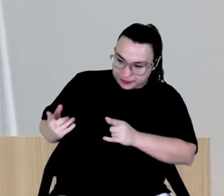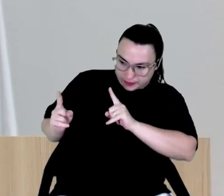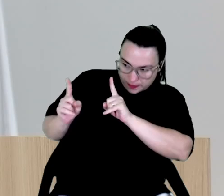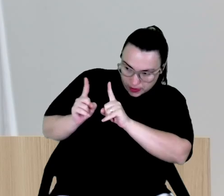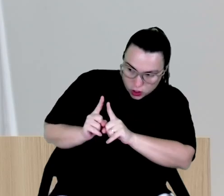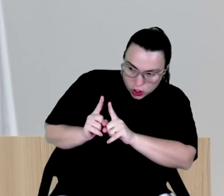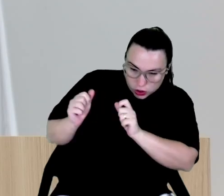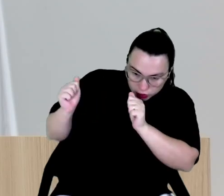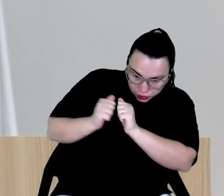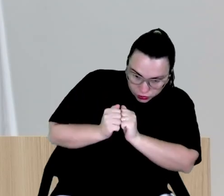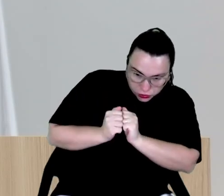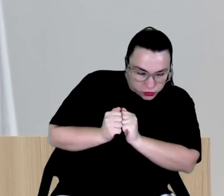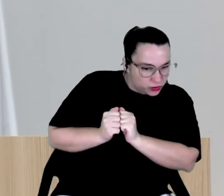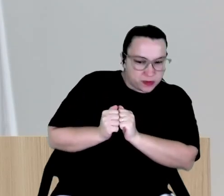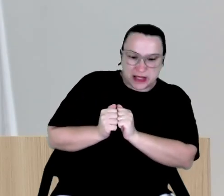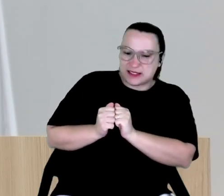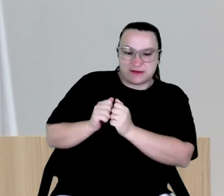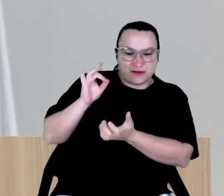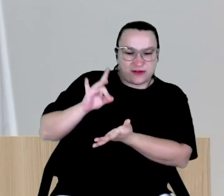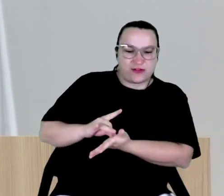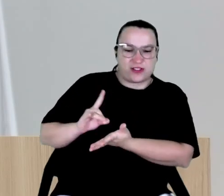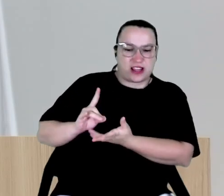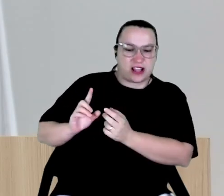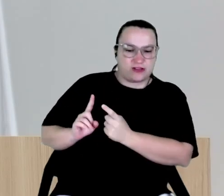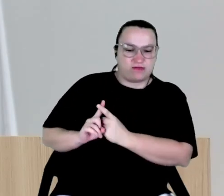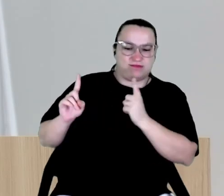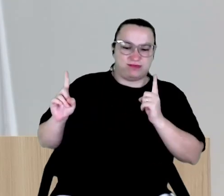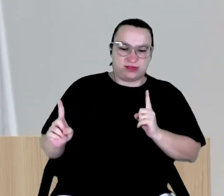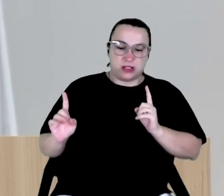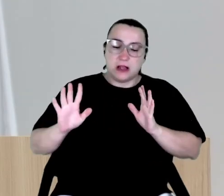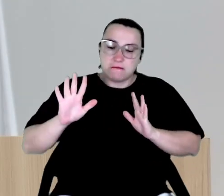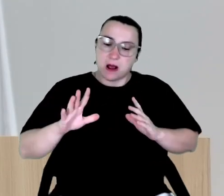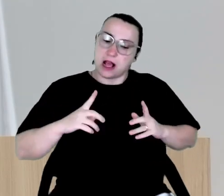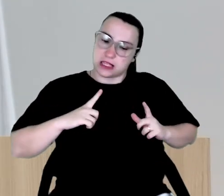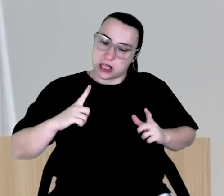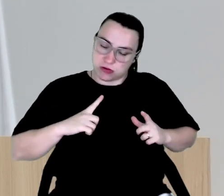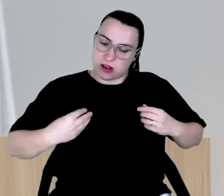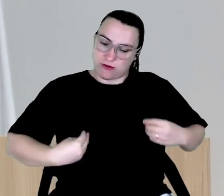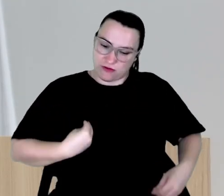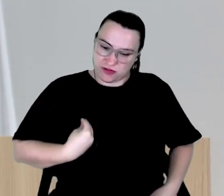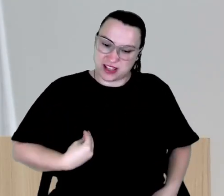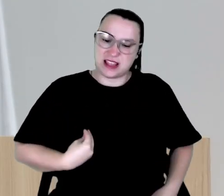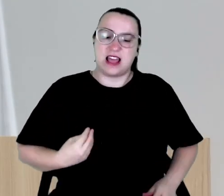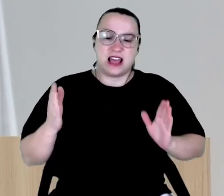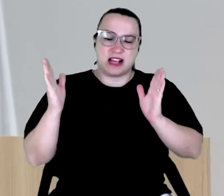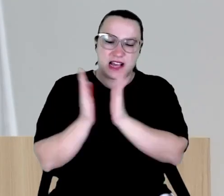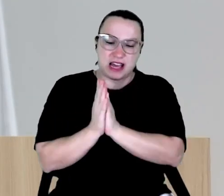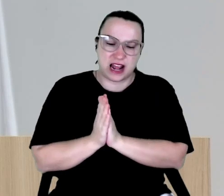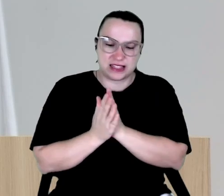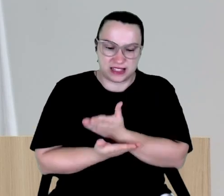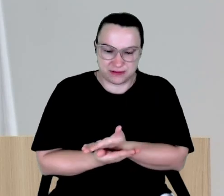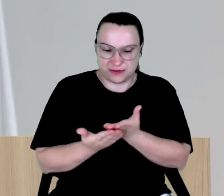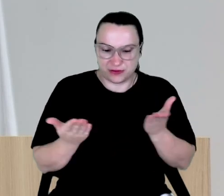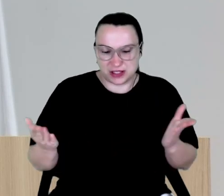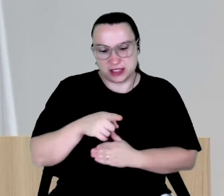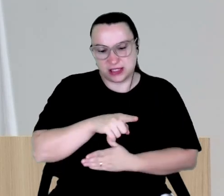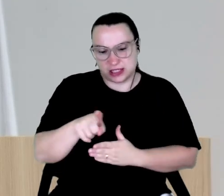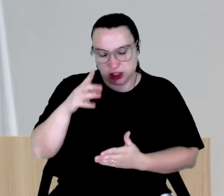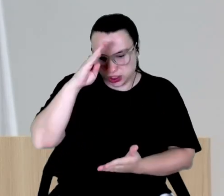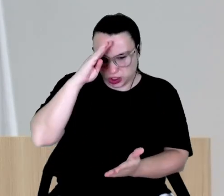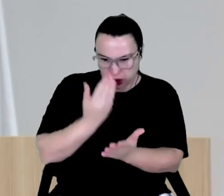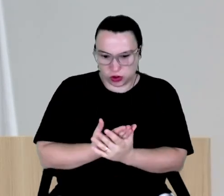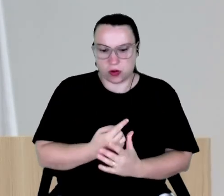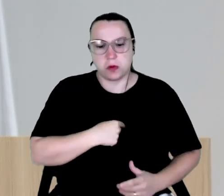não estavam. Mas eu estou aqui, gente, graças a vocês que acreditaram no meu trabalho.